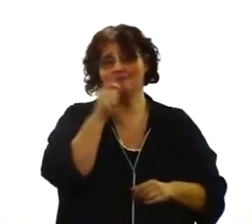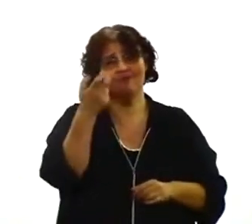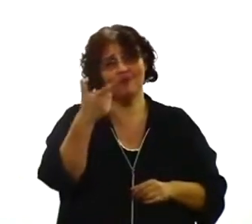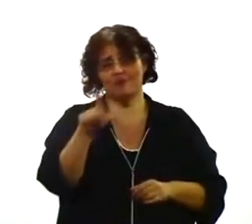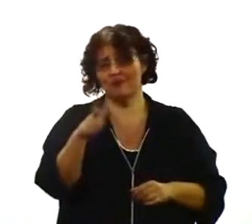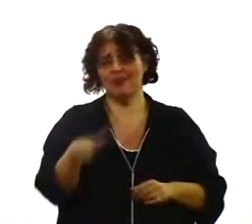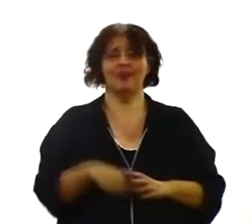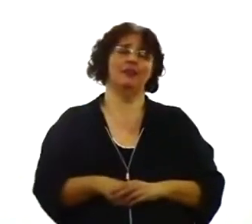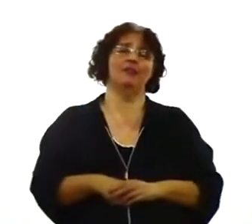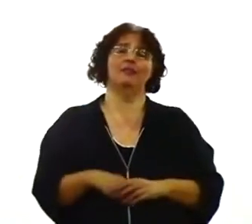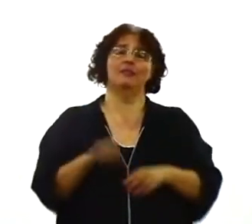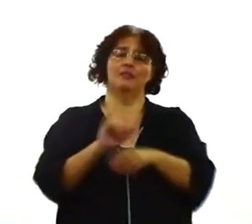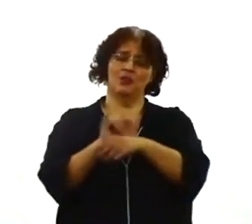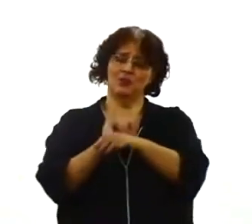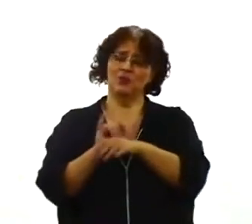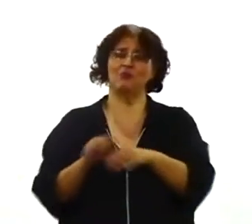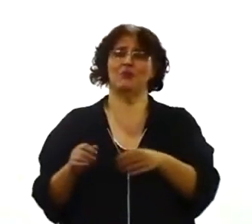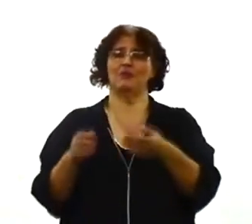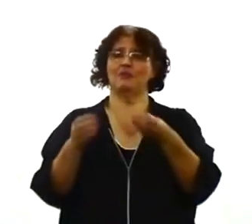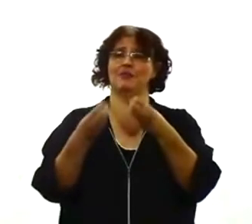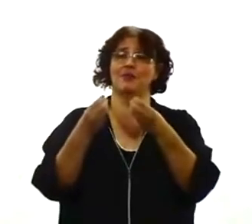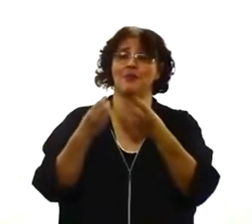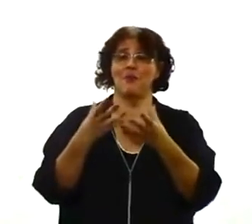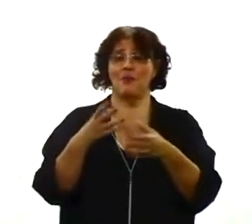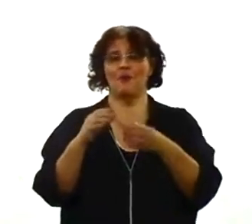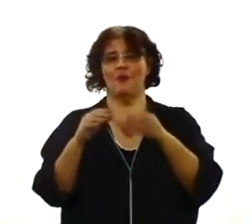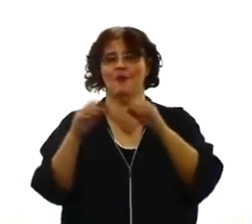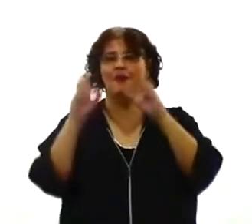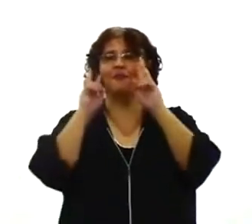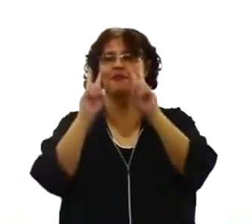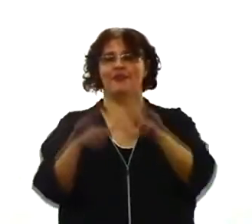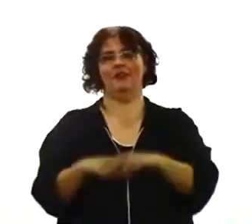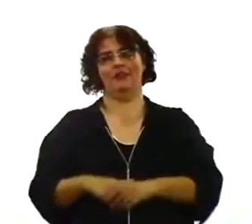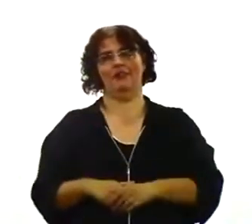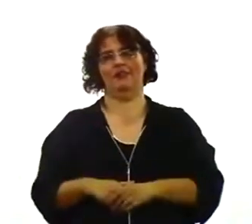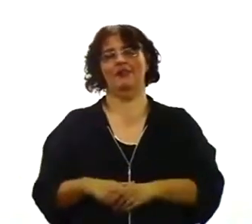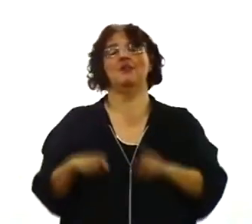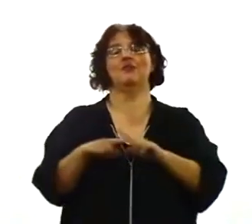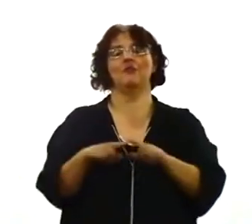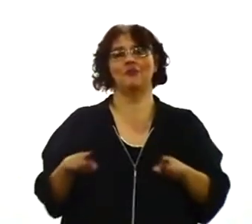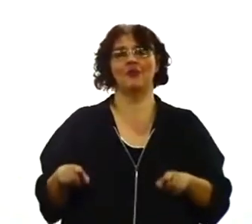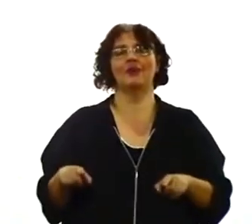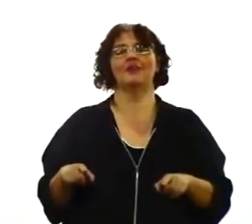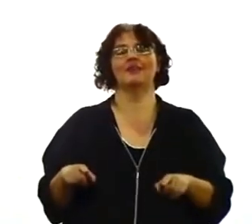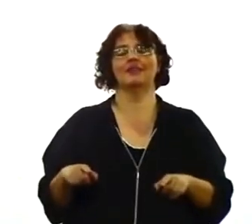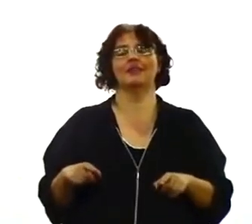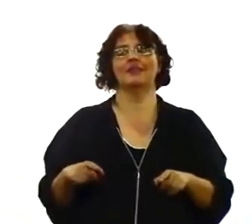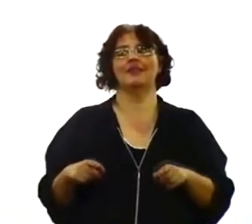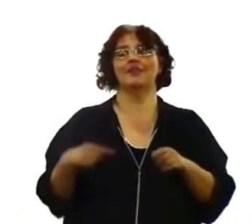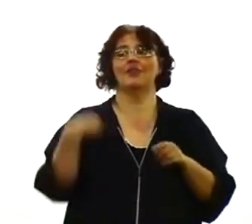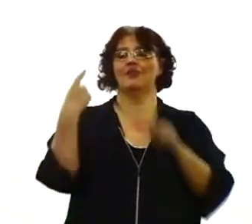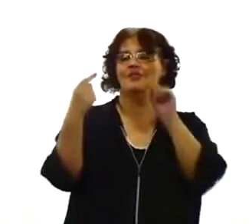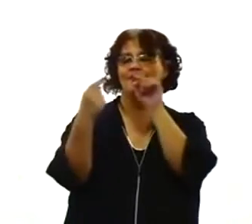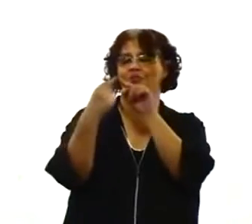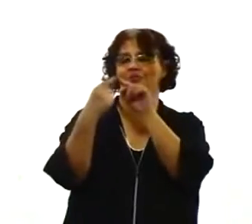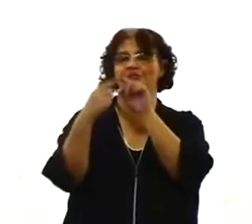Nós até temos de pensar numa forma de levar essa mensagem também a eles, porque é uma maneira de sermos solidários a eles, porque